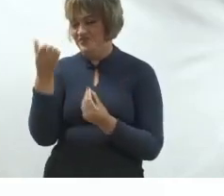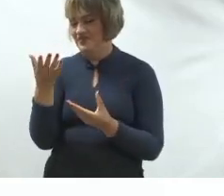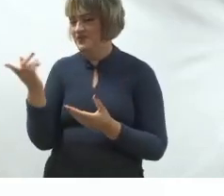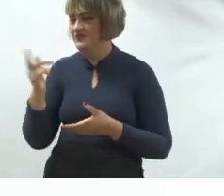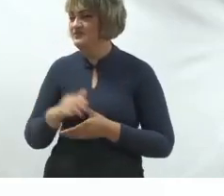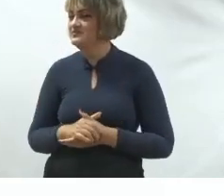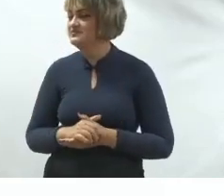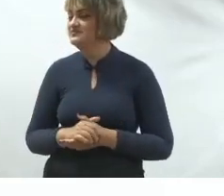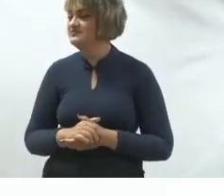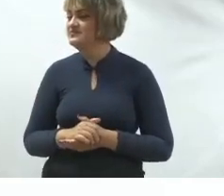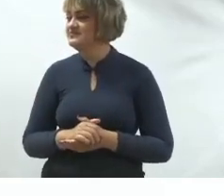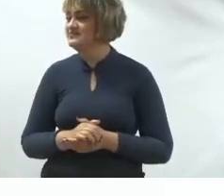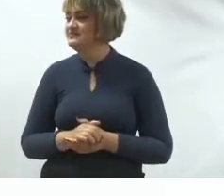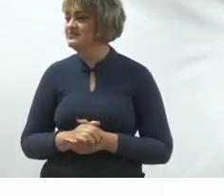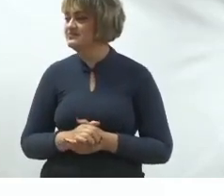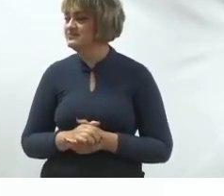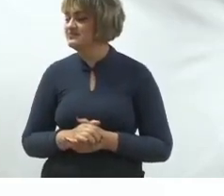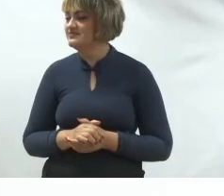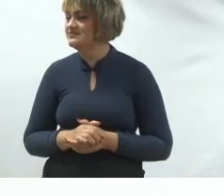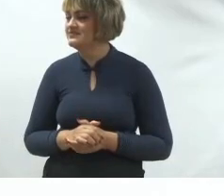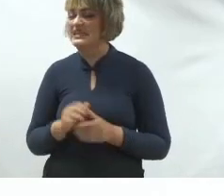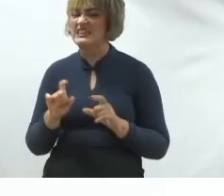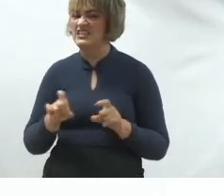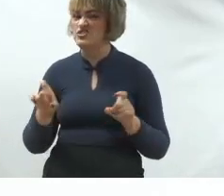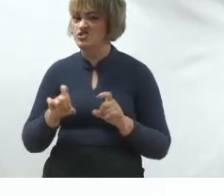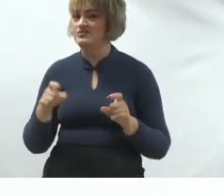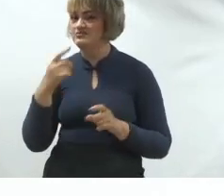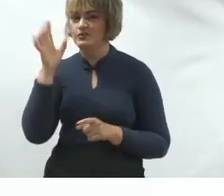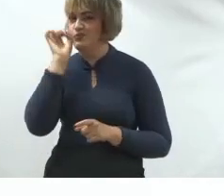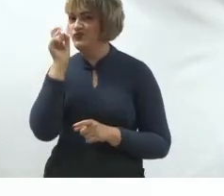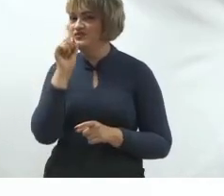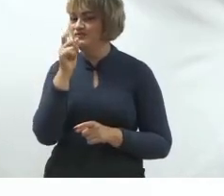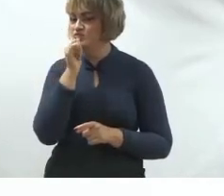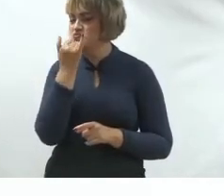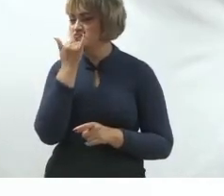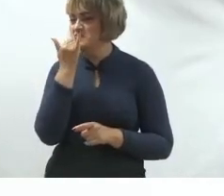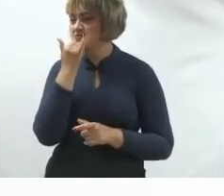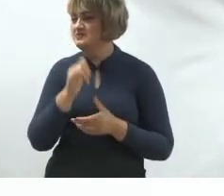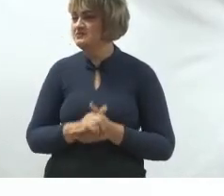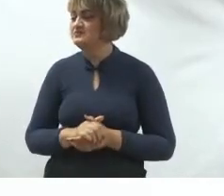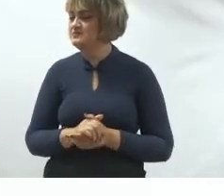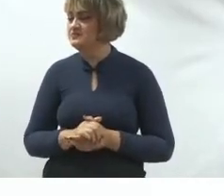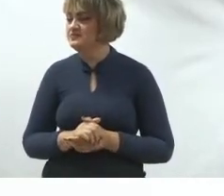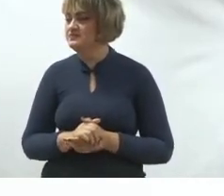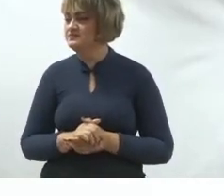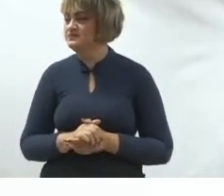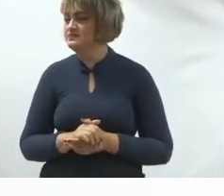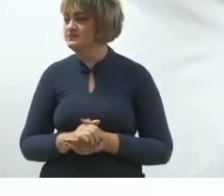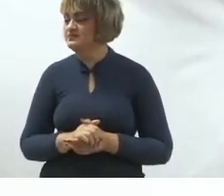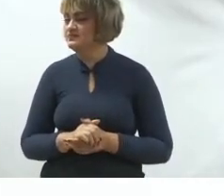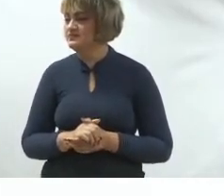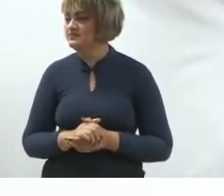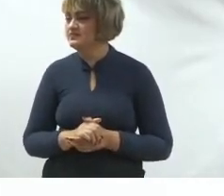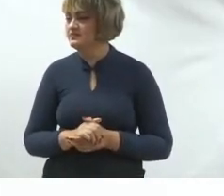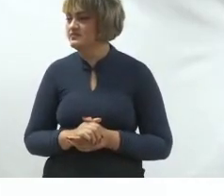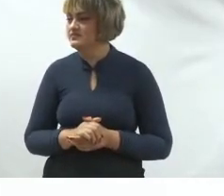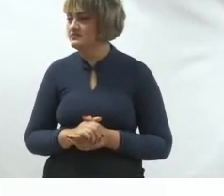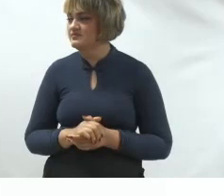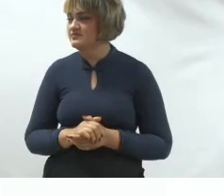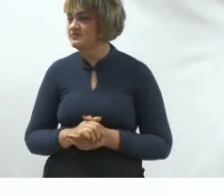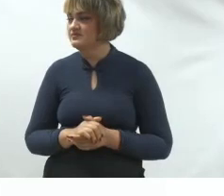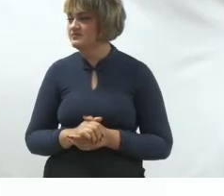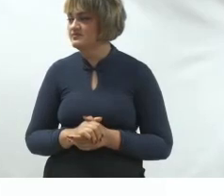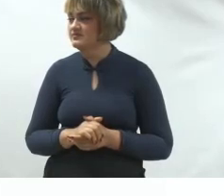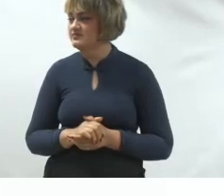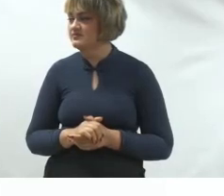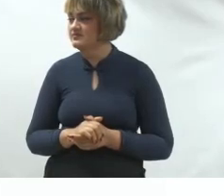Eu sempre vi, mas eu me mostrei o primeiro kit. É o primeiro? Já disse, eu sou minha sucesso, vocês estavam me chamando